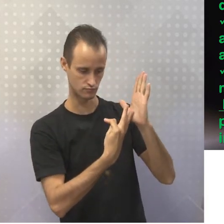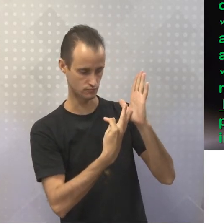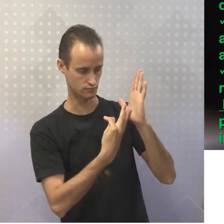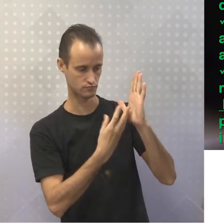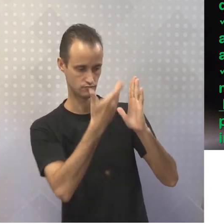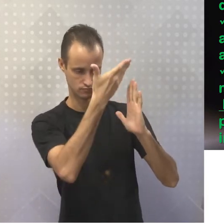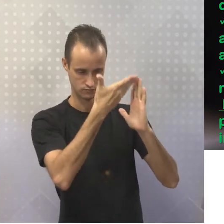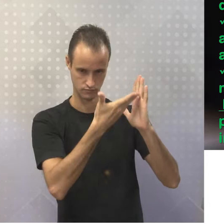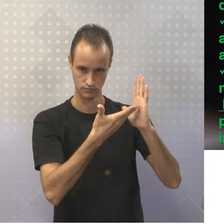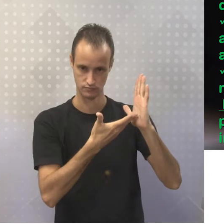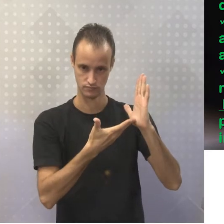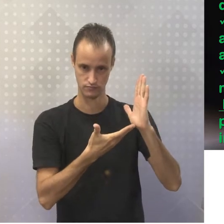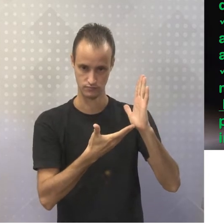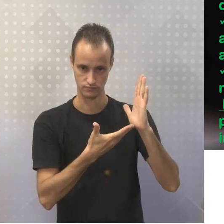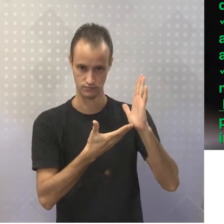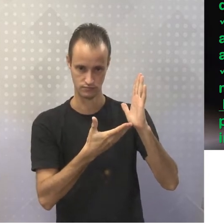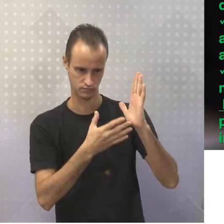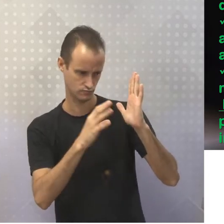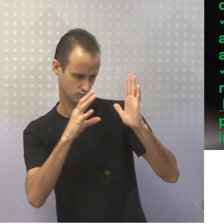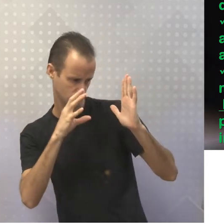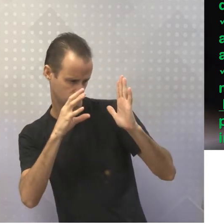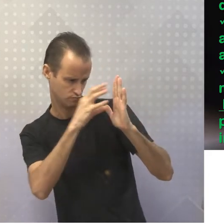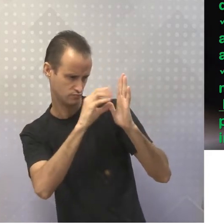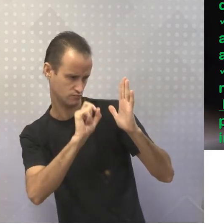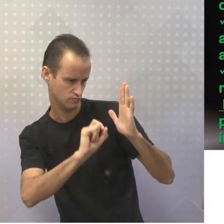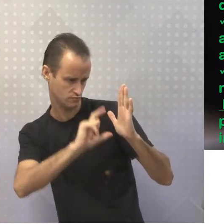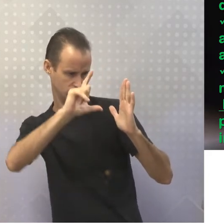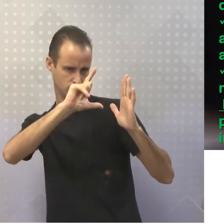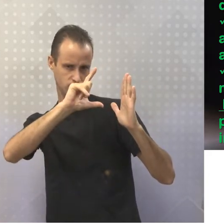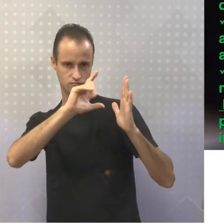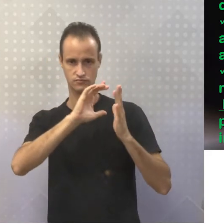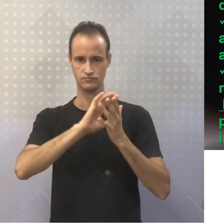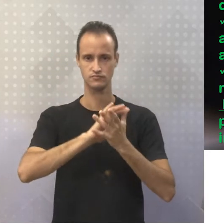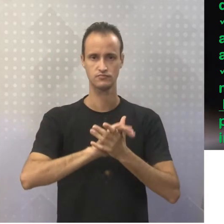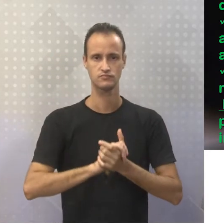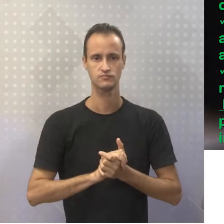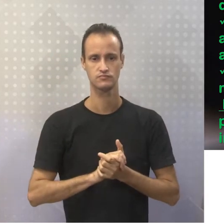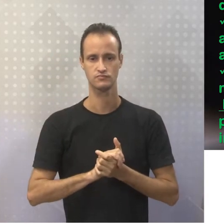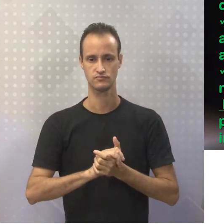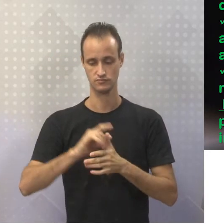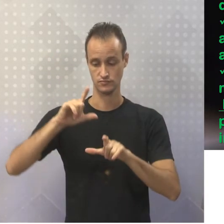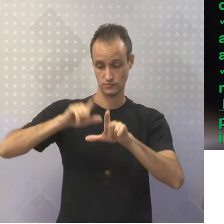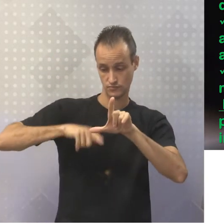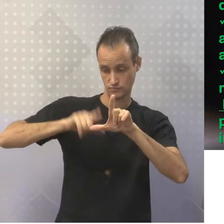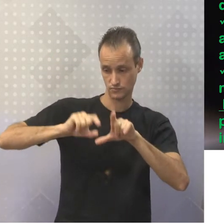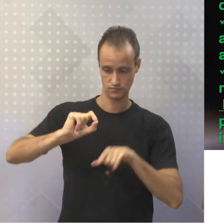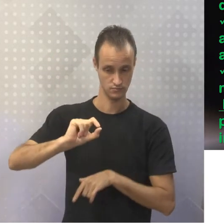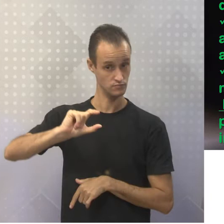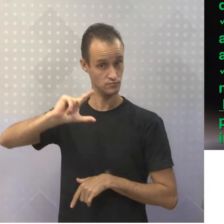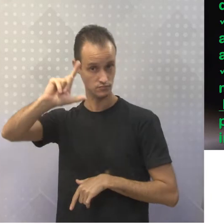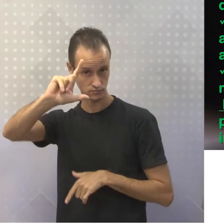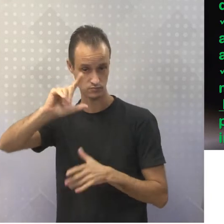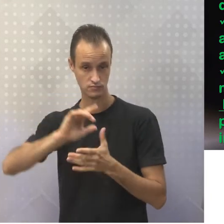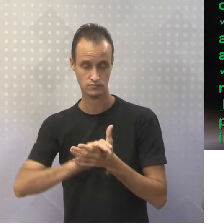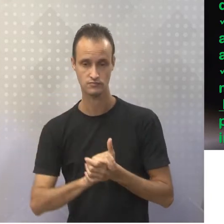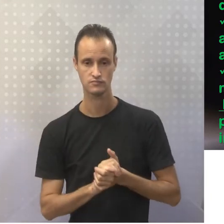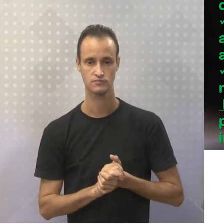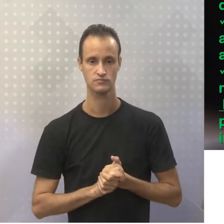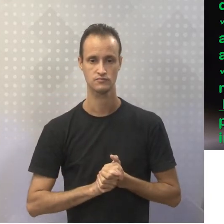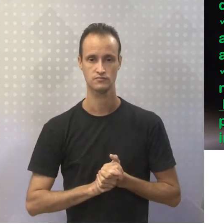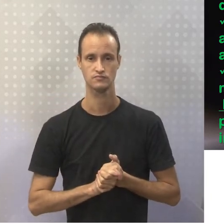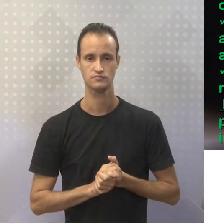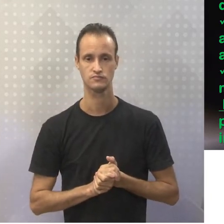matéria, geralmente ela aparece bem em destaque, né? Em letras maiores do que no restante do texto, tá?